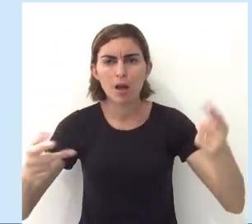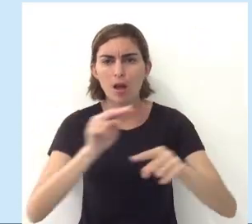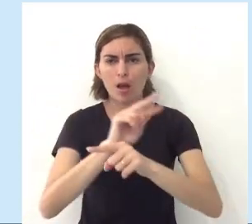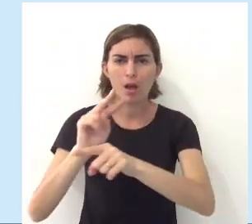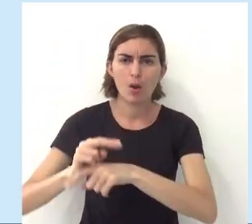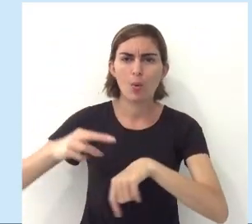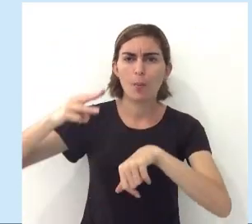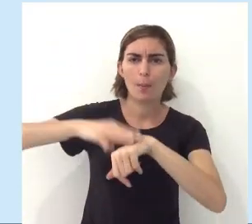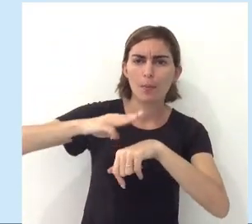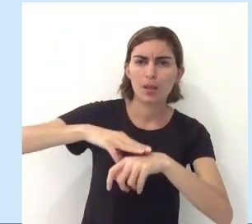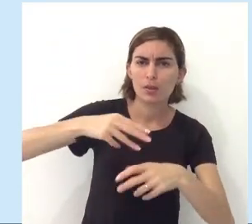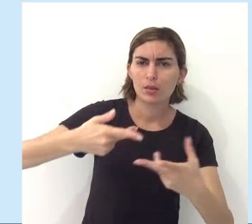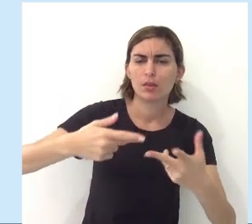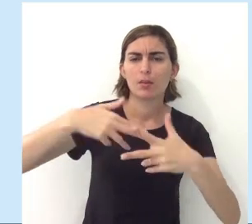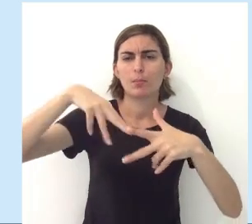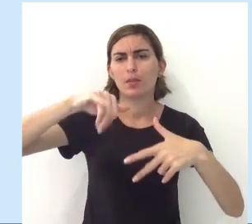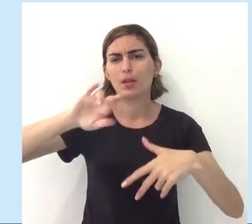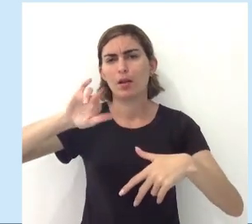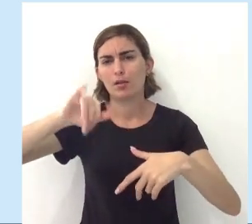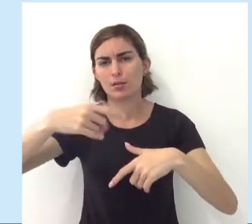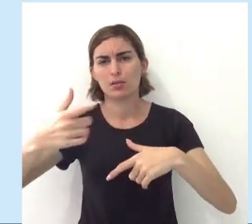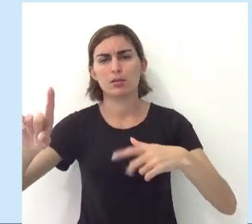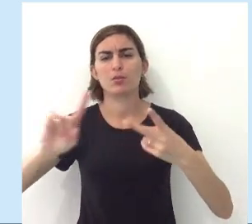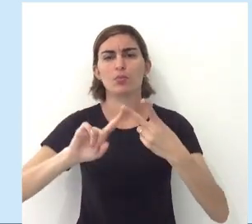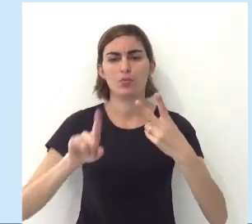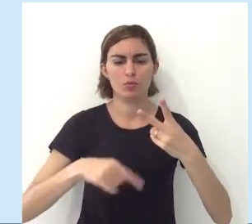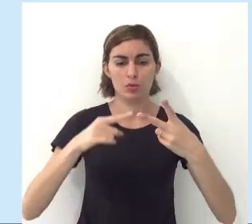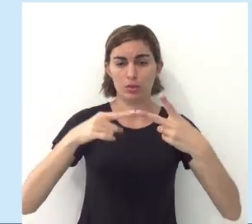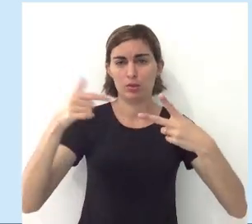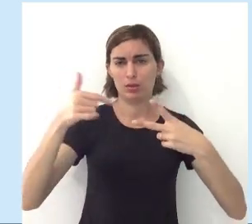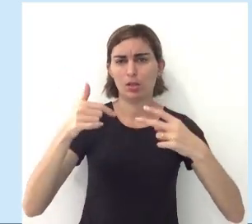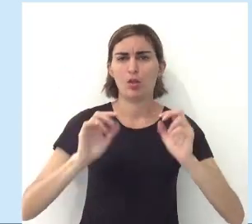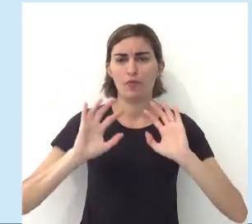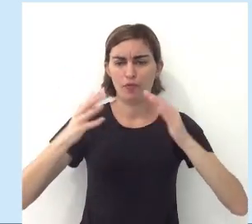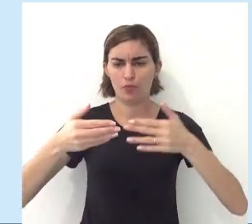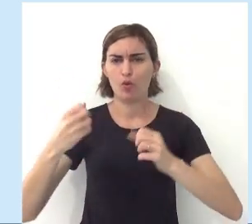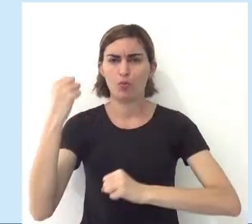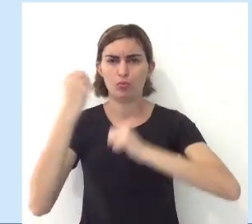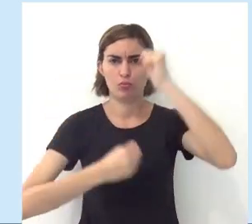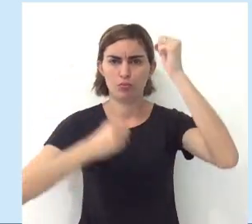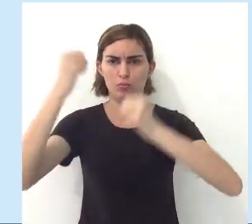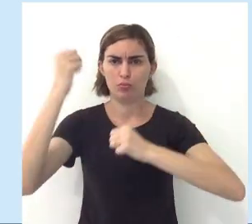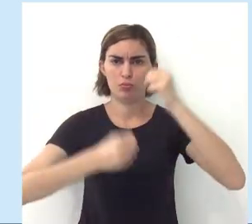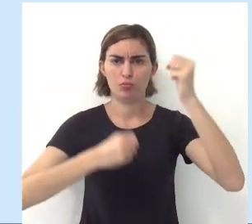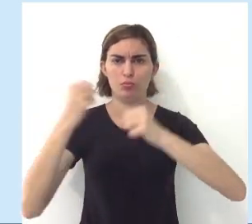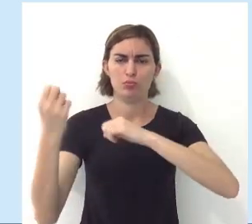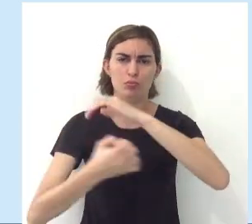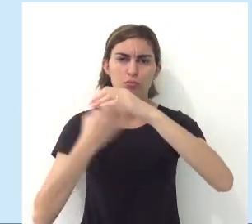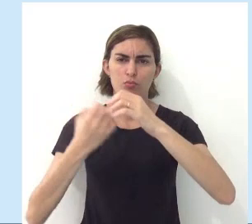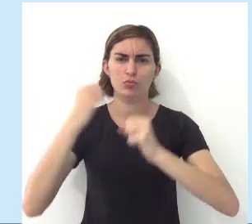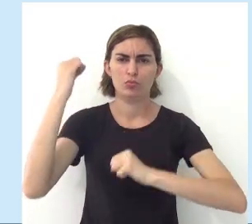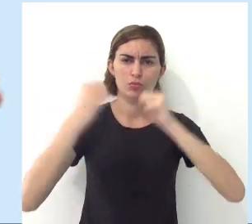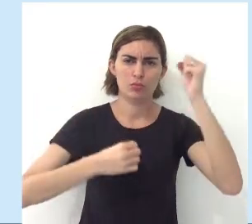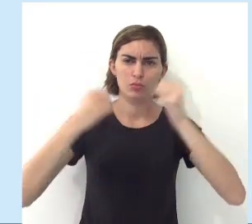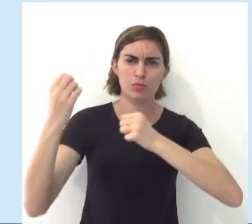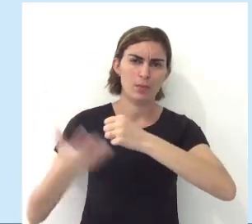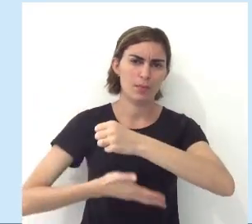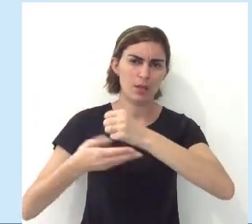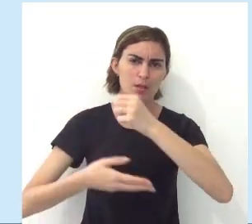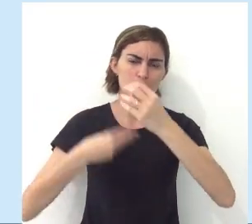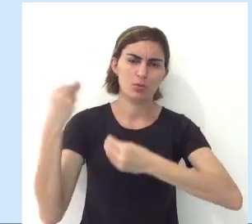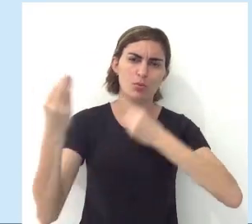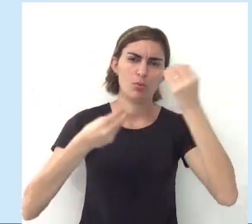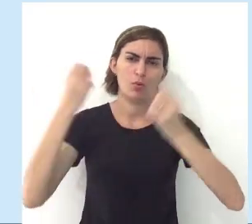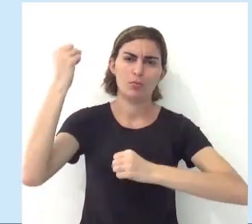animais, mineração. O setor secundário está voltado para a indústria, tá? Propriamente dita. Tanto as indústrias de